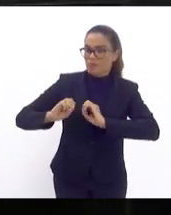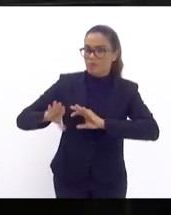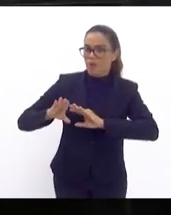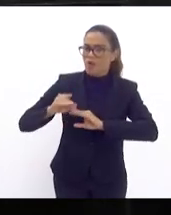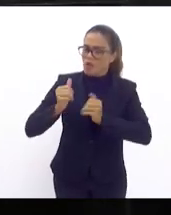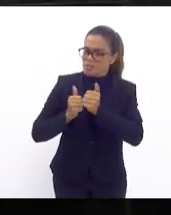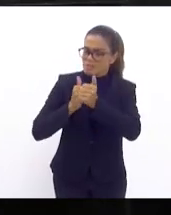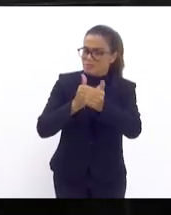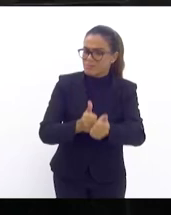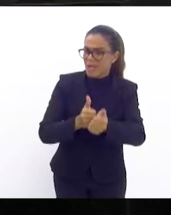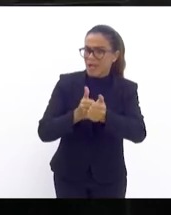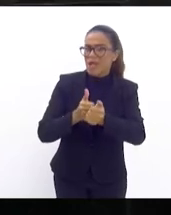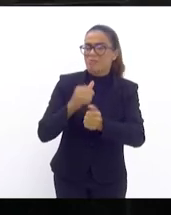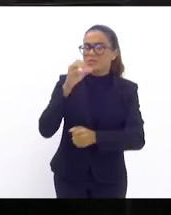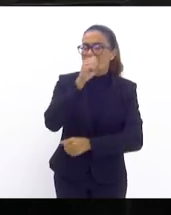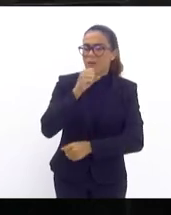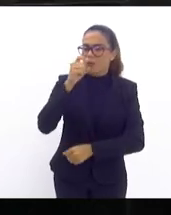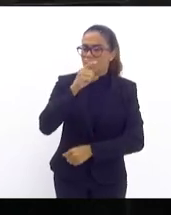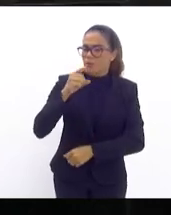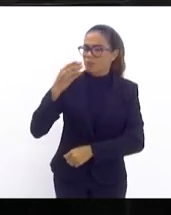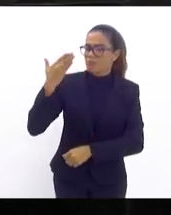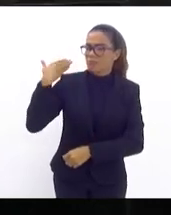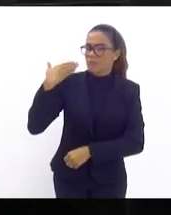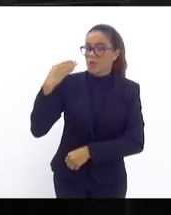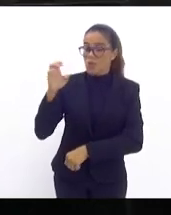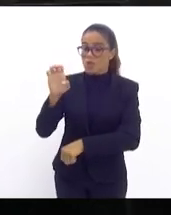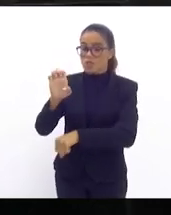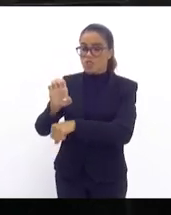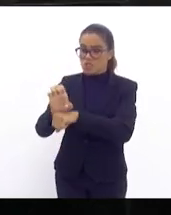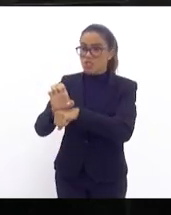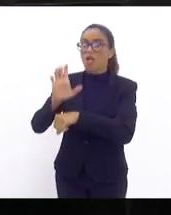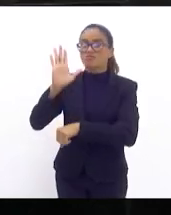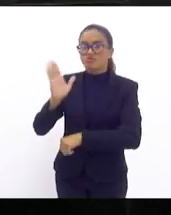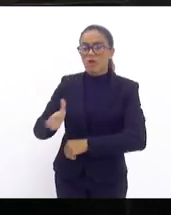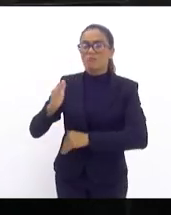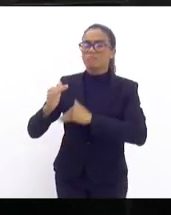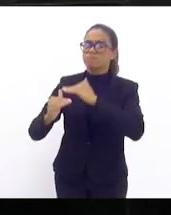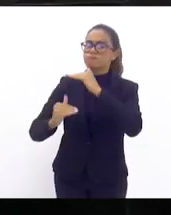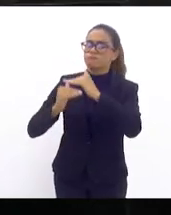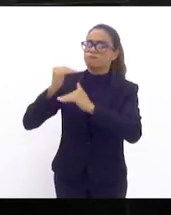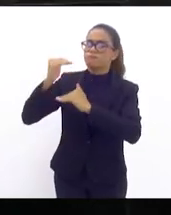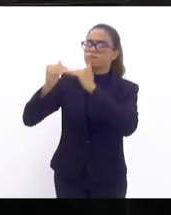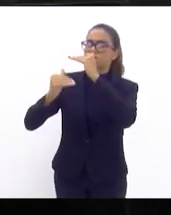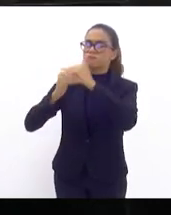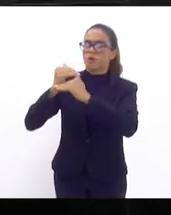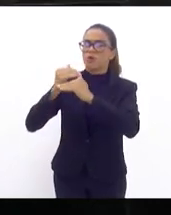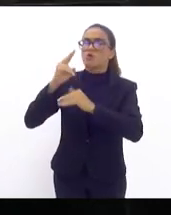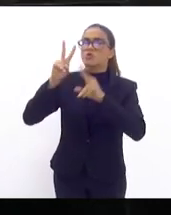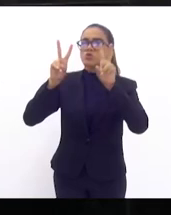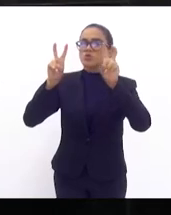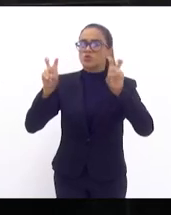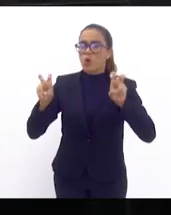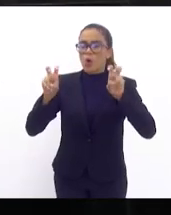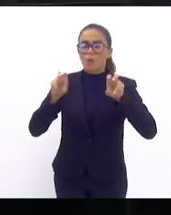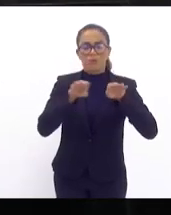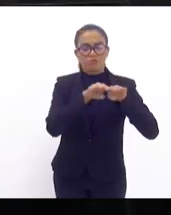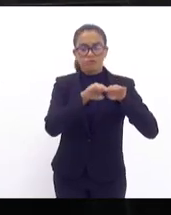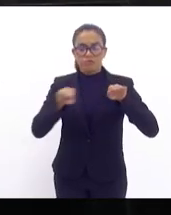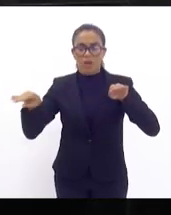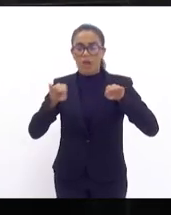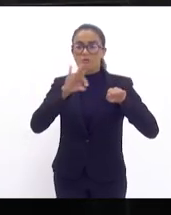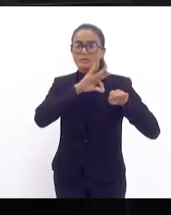final de semana, mais um Estado avançando com relação ao piso nacional do magistério.